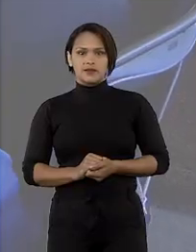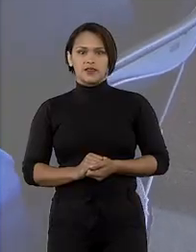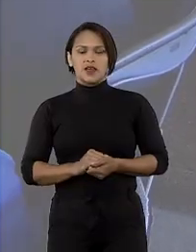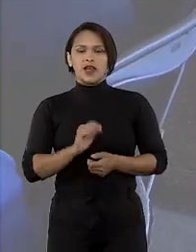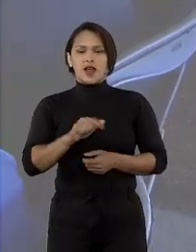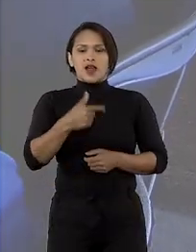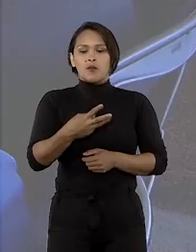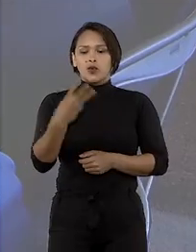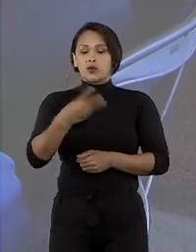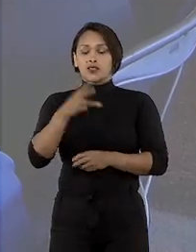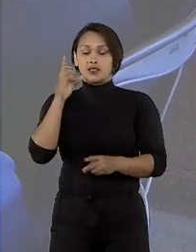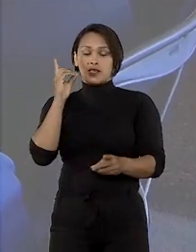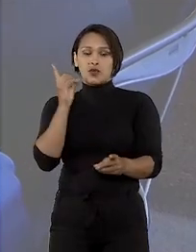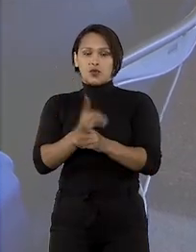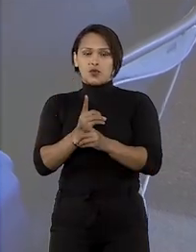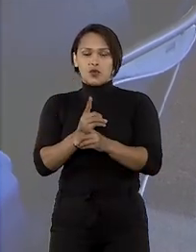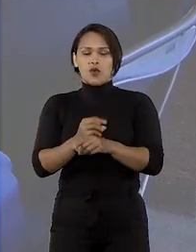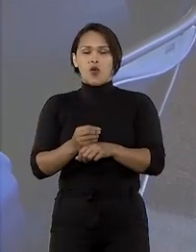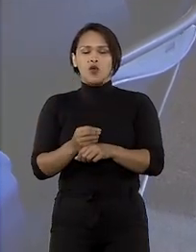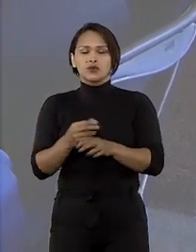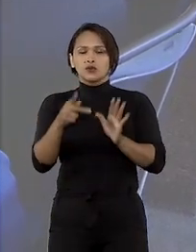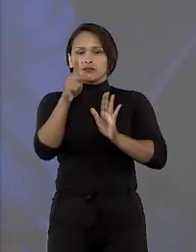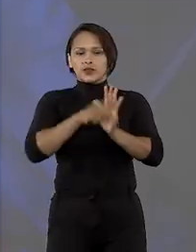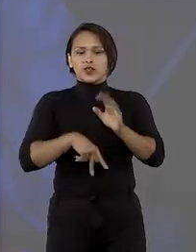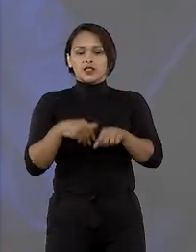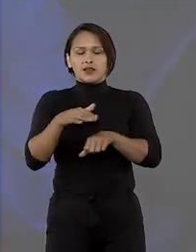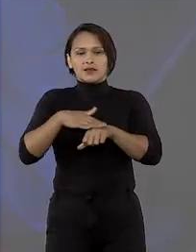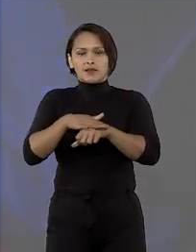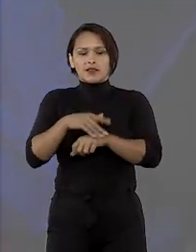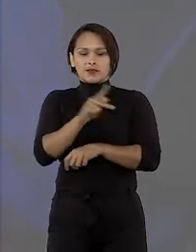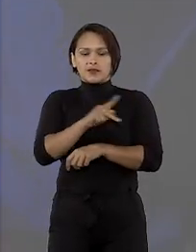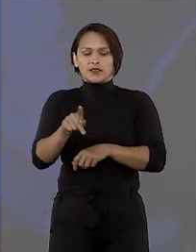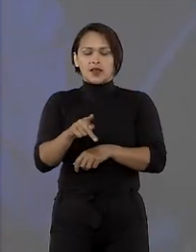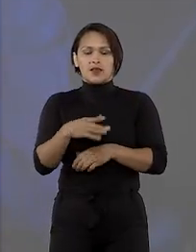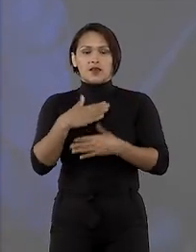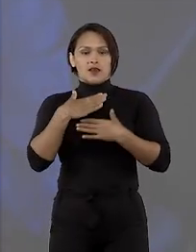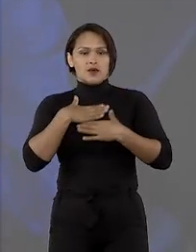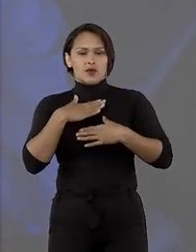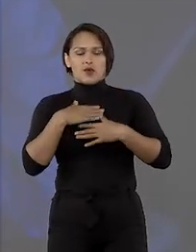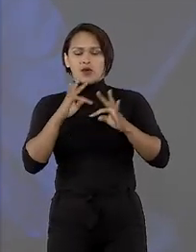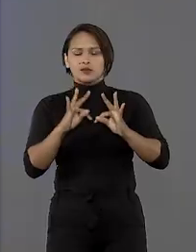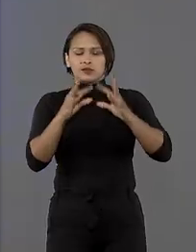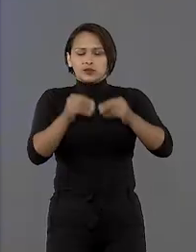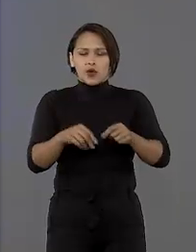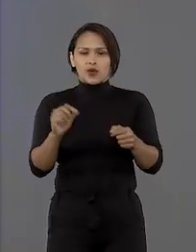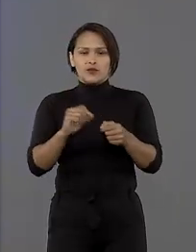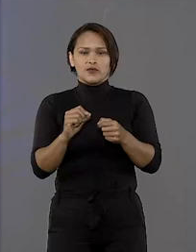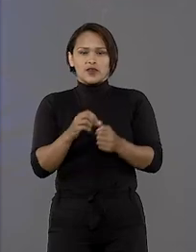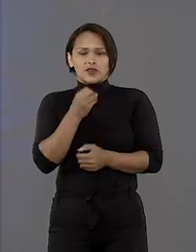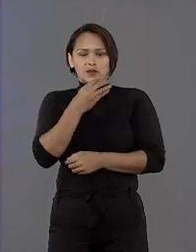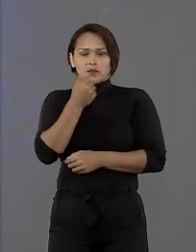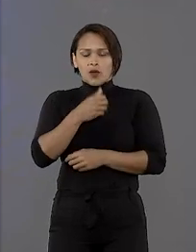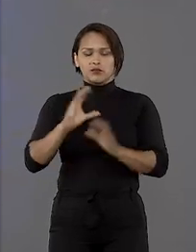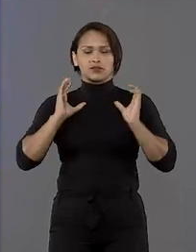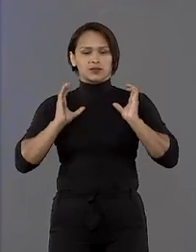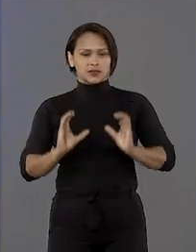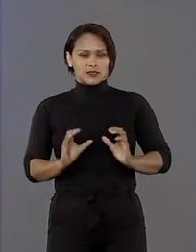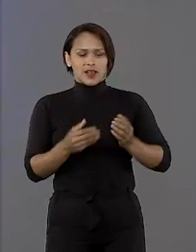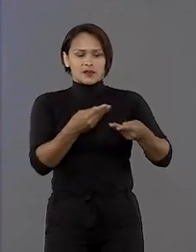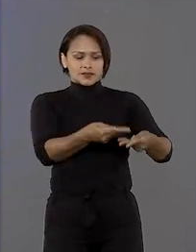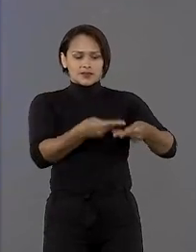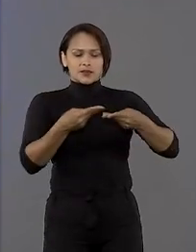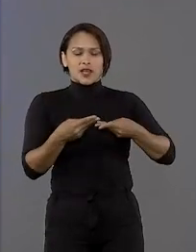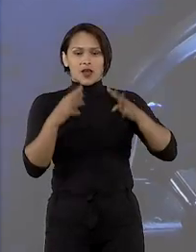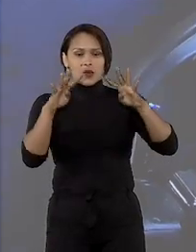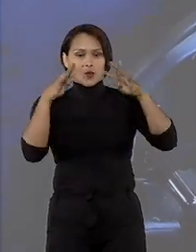Após o terceiro encontro do projeto Fale com o Presidente, a sensação é de dever cumprido. Os cidadãos têm sido atendidos com